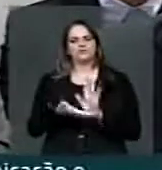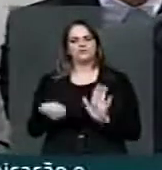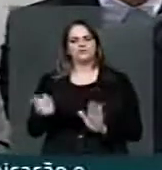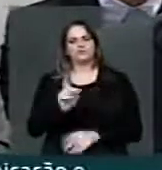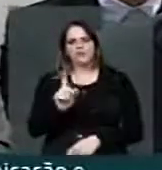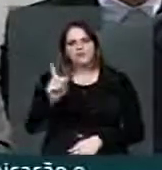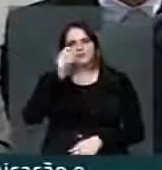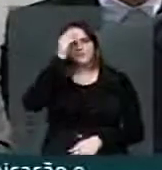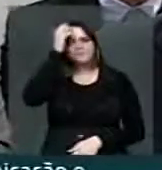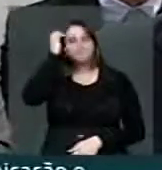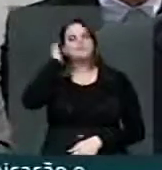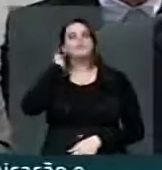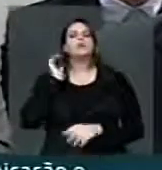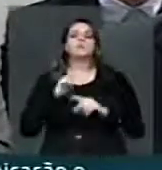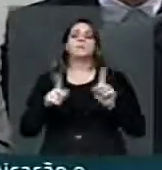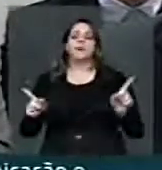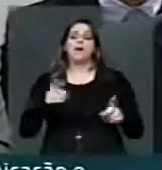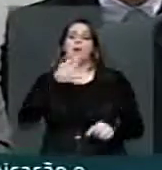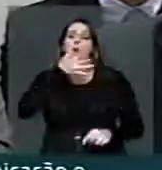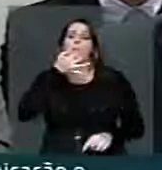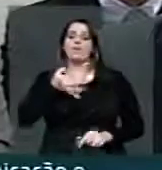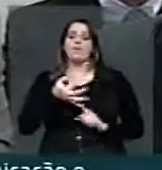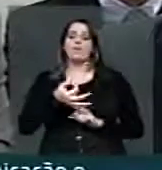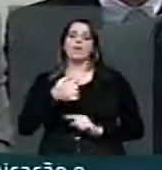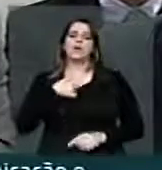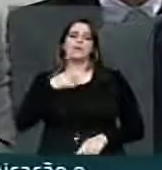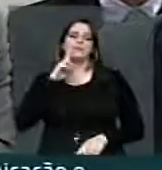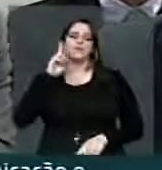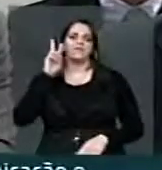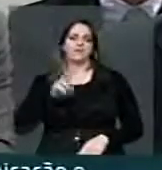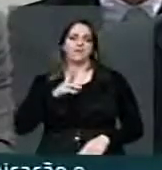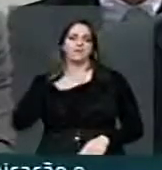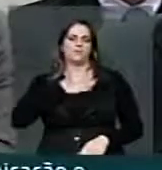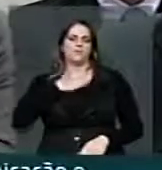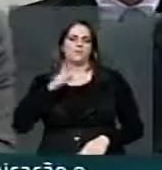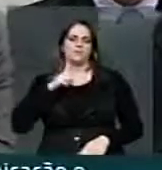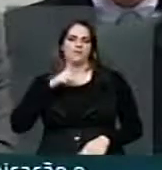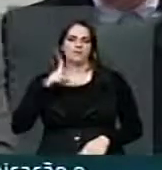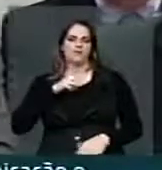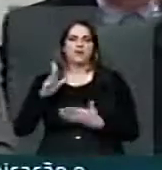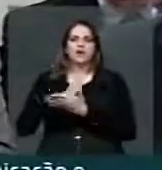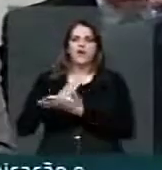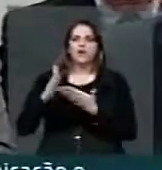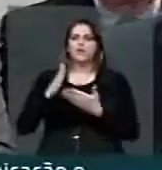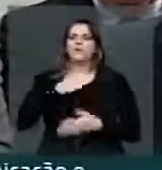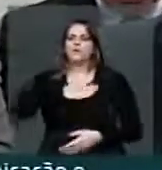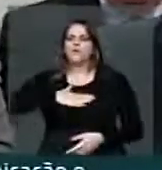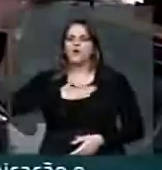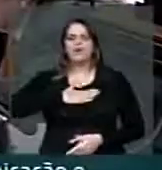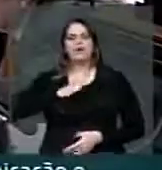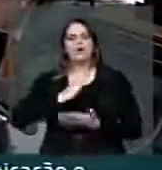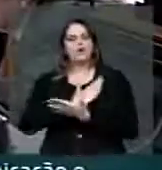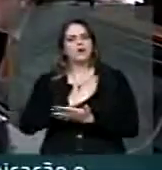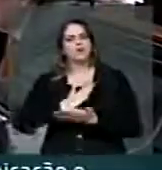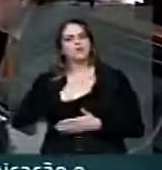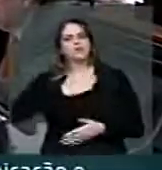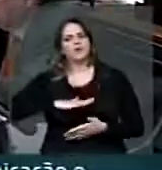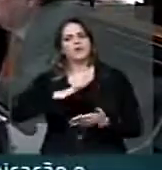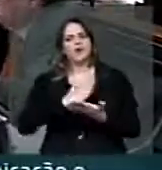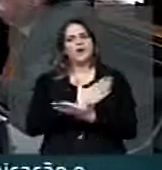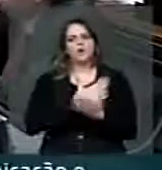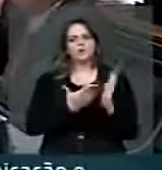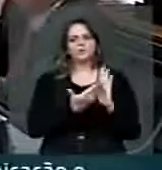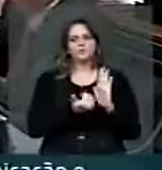mas a opinião não é neutra, a opinião é sempre de um ponto de vista. Então, os setores têm setores que aplaudem todos os pontos, tem setores que